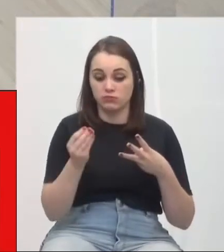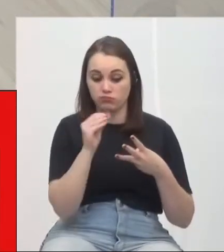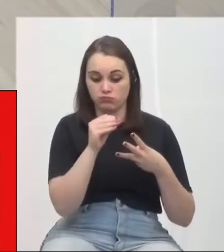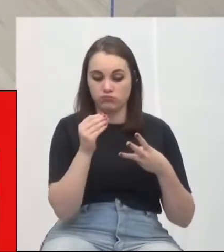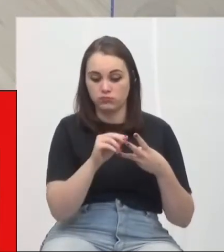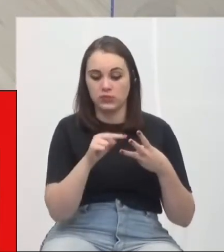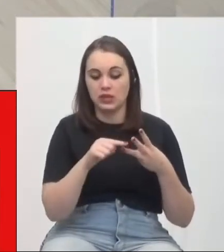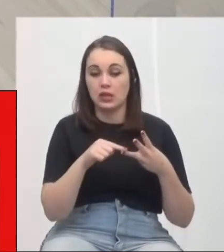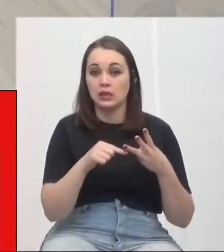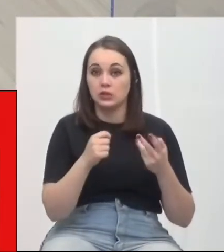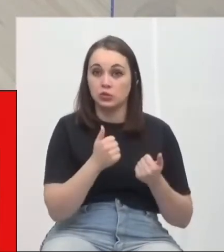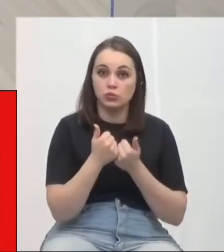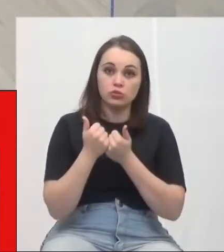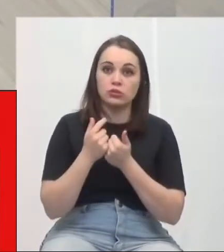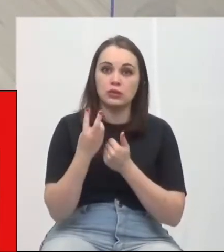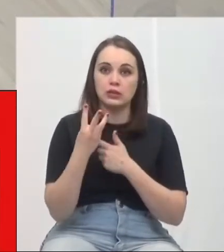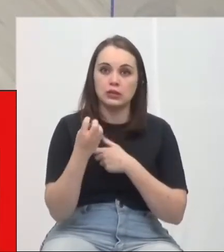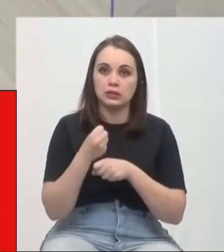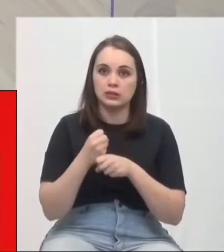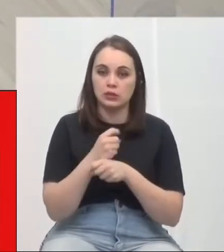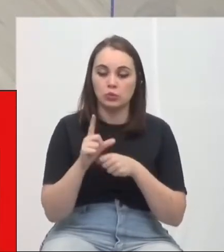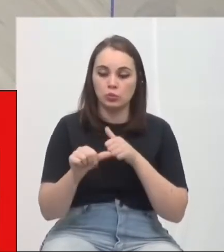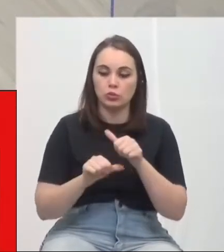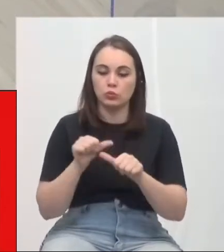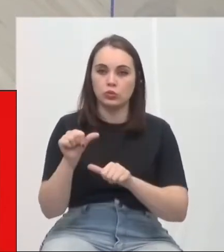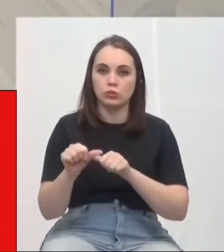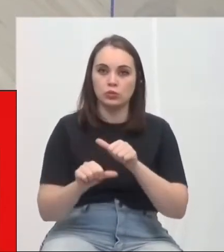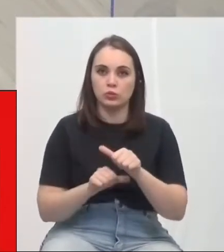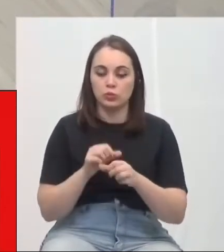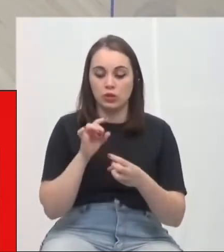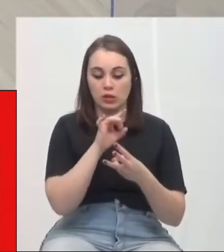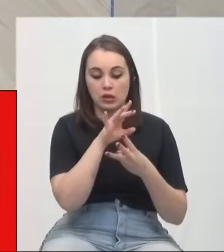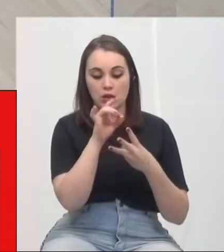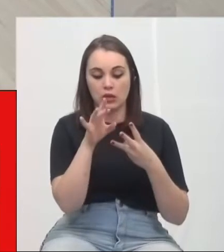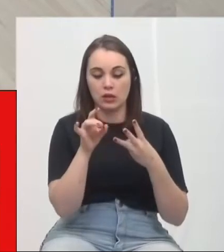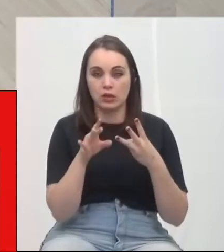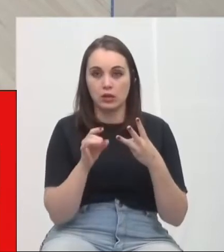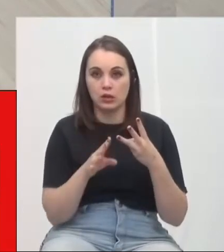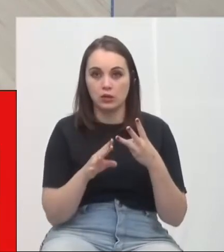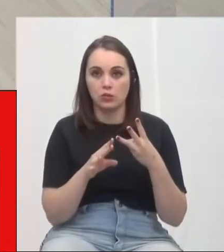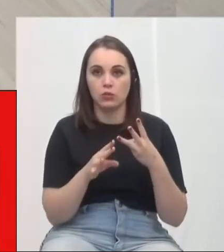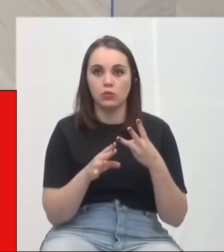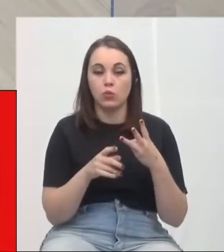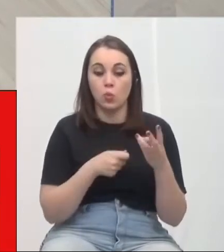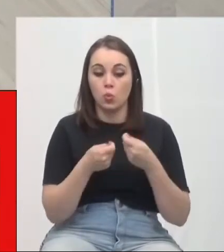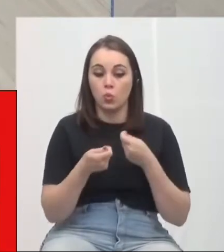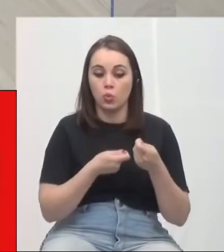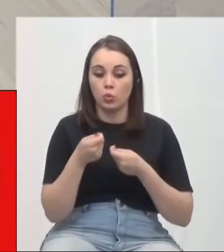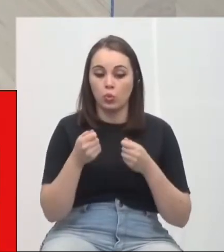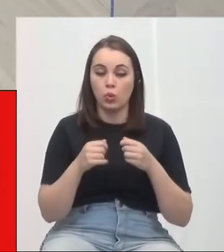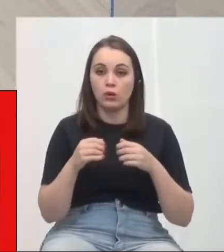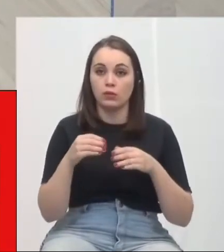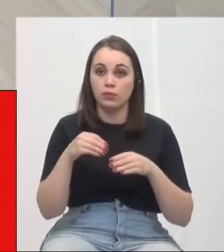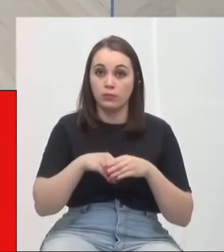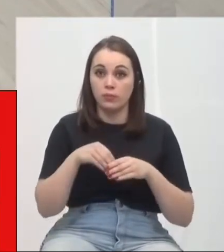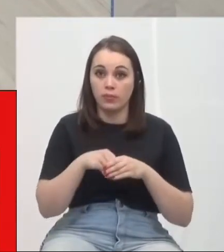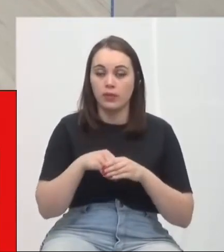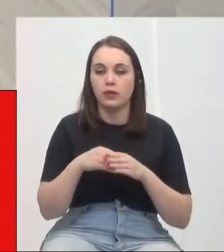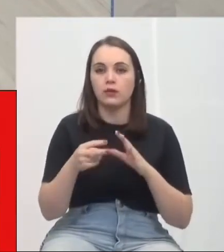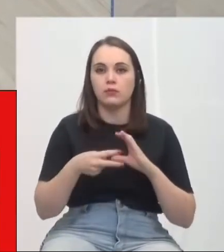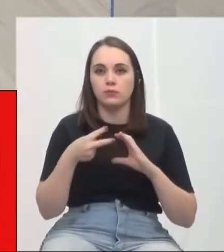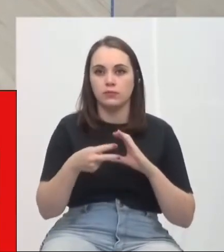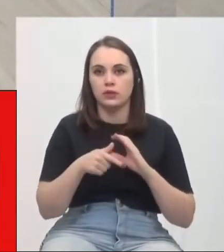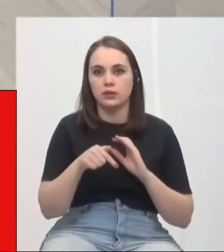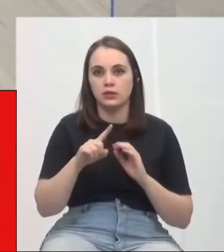servidores efetivos a cada três anos, atribuindo-se a cada um dos seus membros um adicional de controle interno, correspondente a 7,5